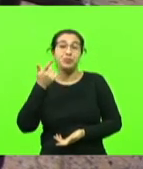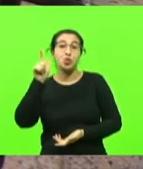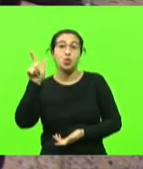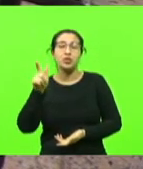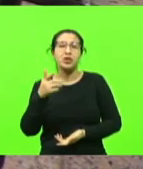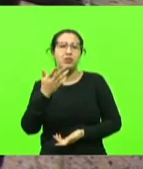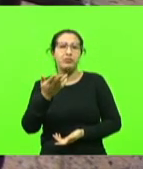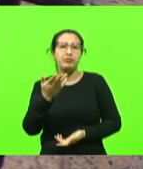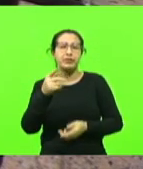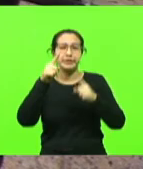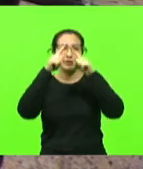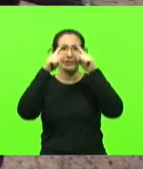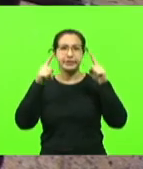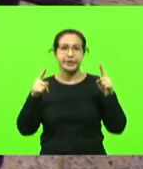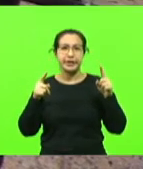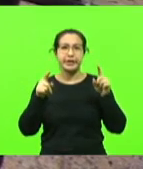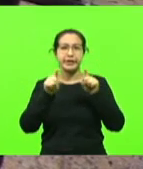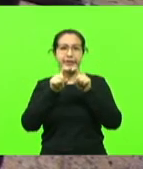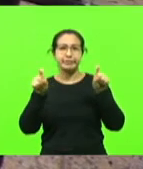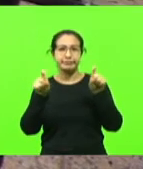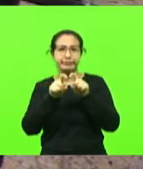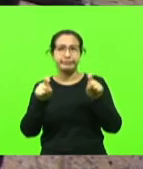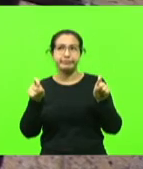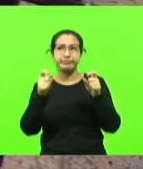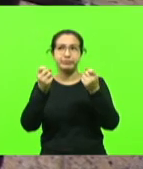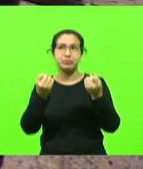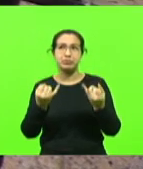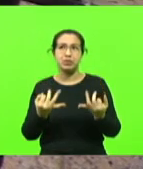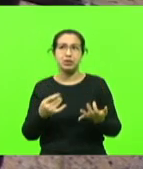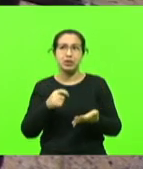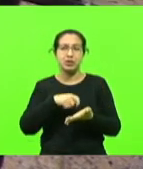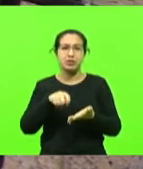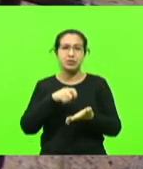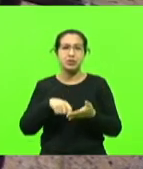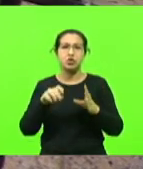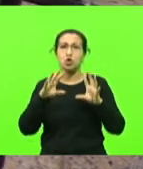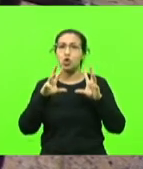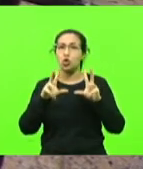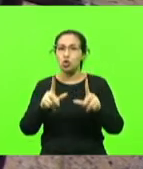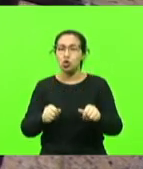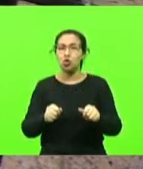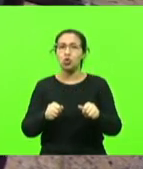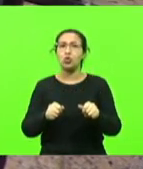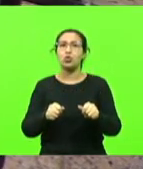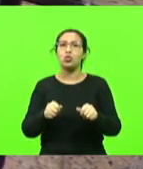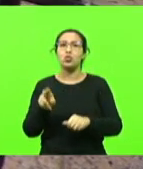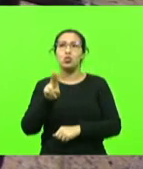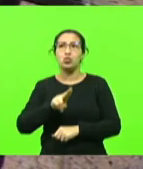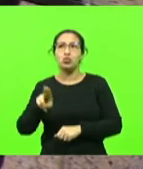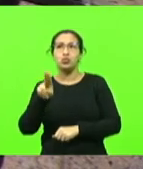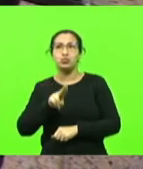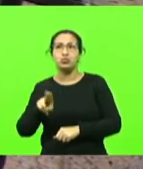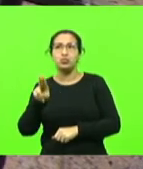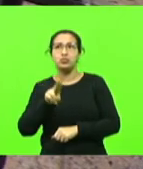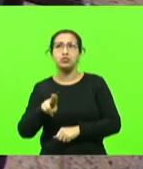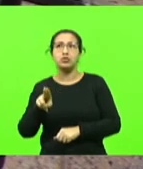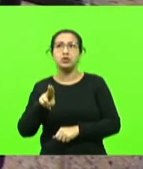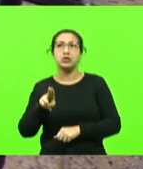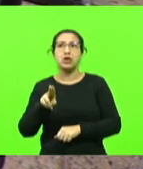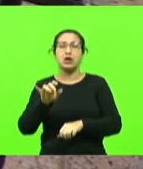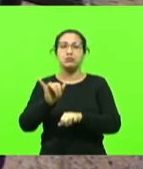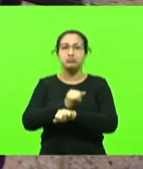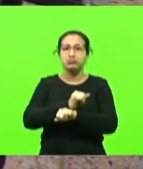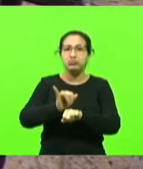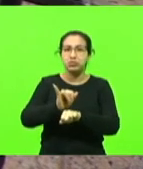deputado do Neu de Sareta, eu anotei aqui, todos os mecanismos possíveis, ele usou essa frase, que a gente tem que usar todos os